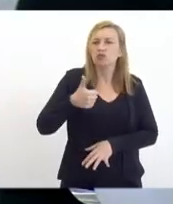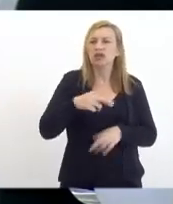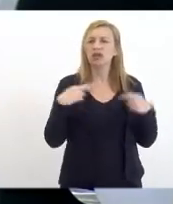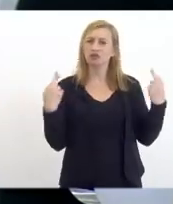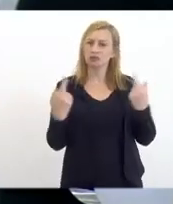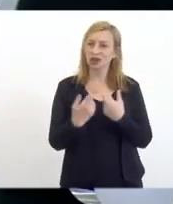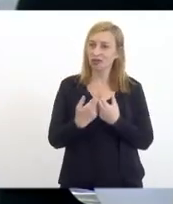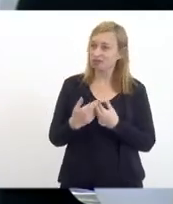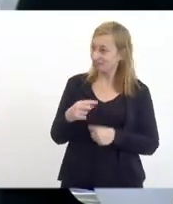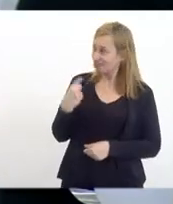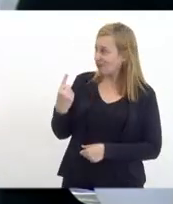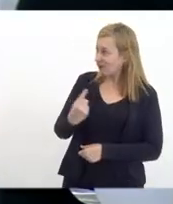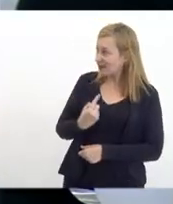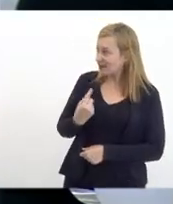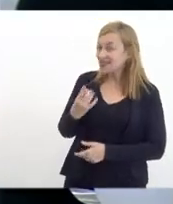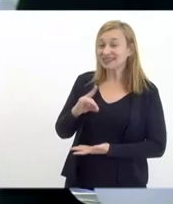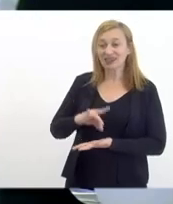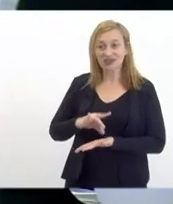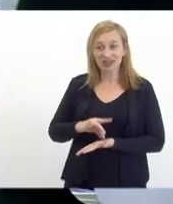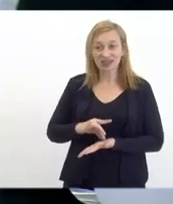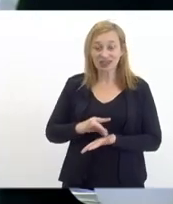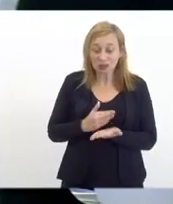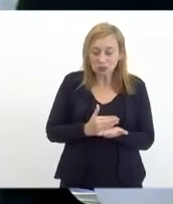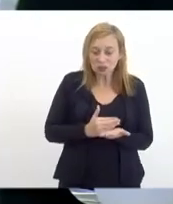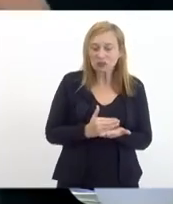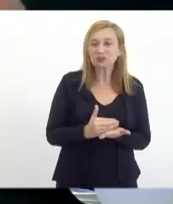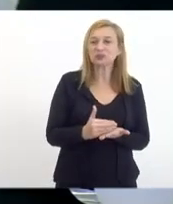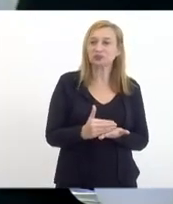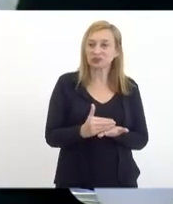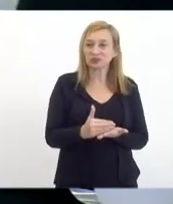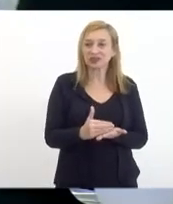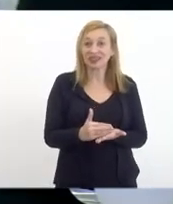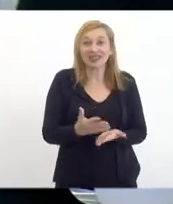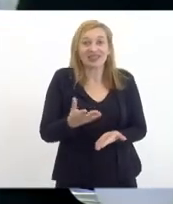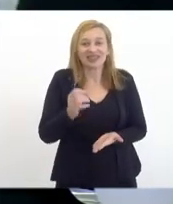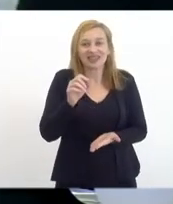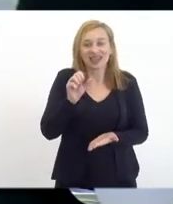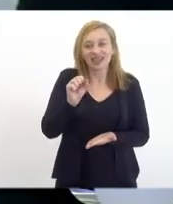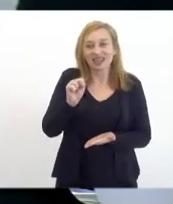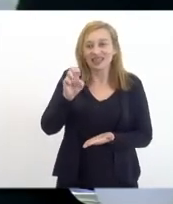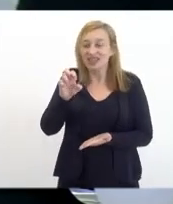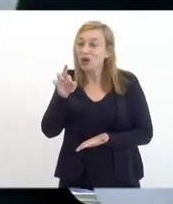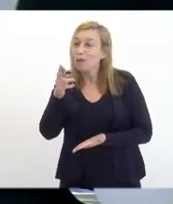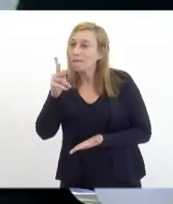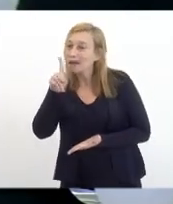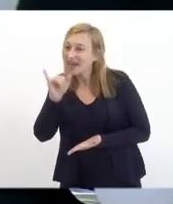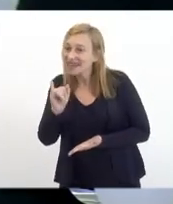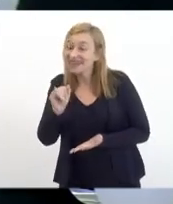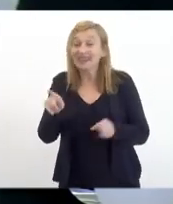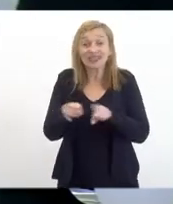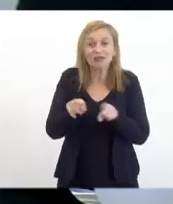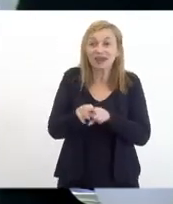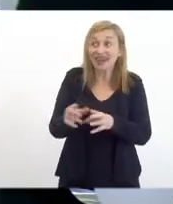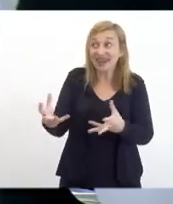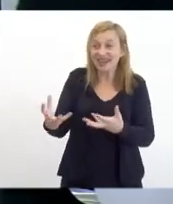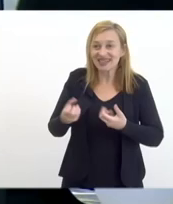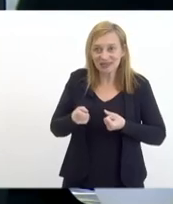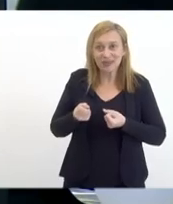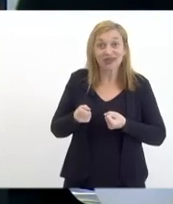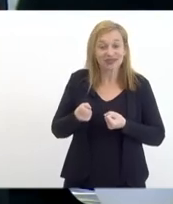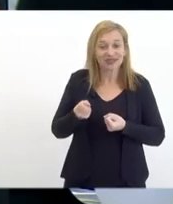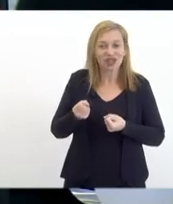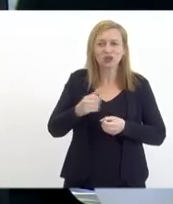nós estamos na verdade dando pontapé espero que Seropédica em breve também possa estar recebendo né